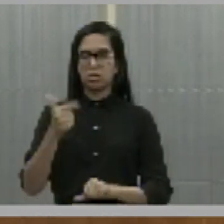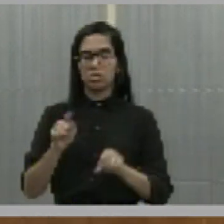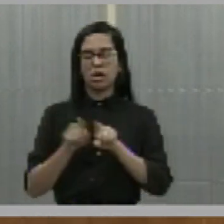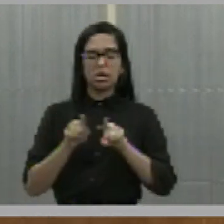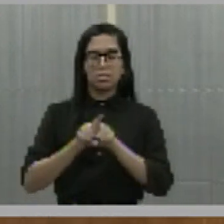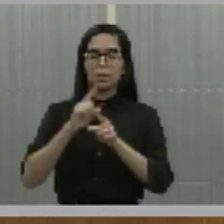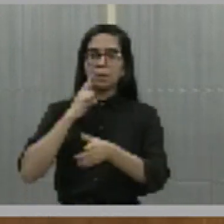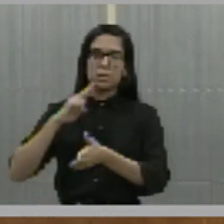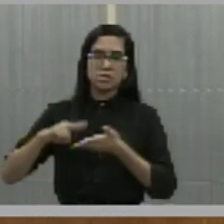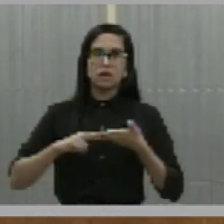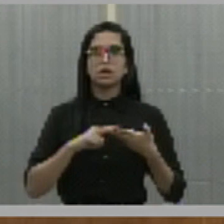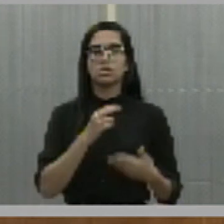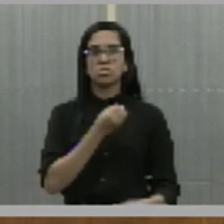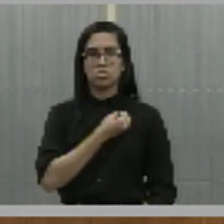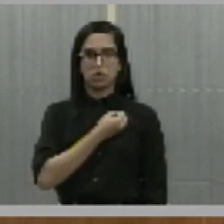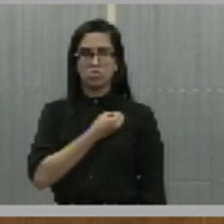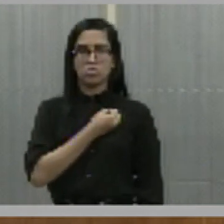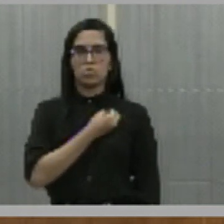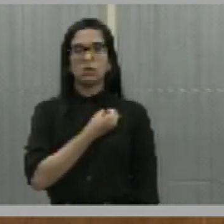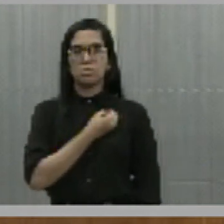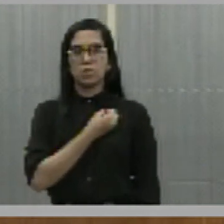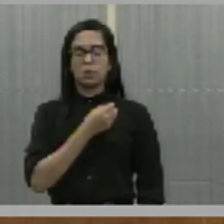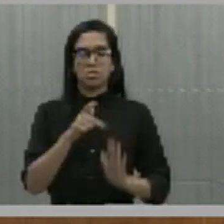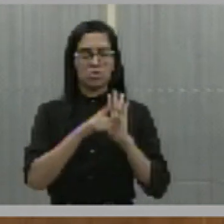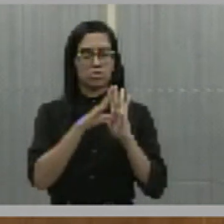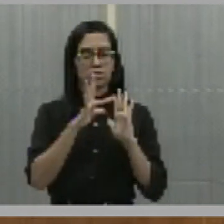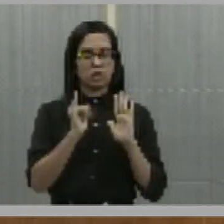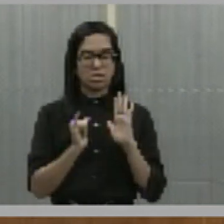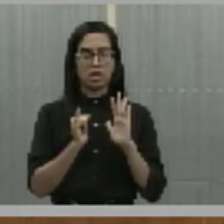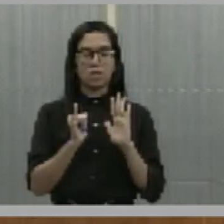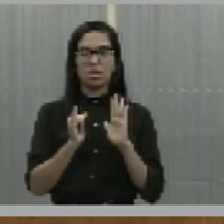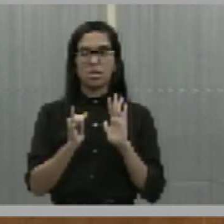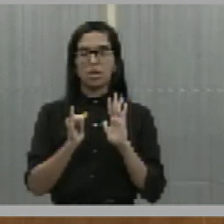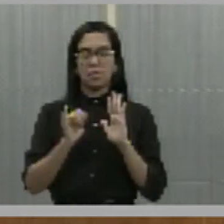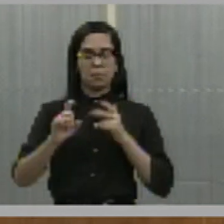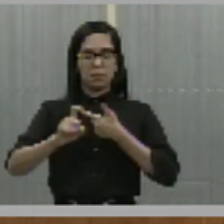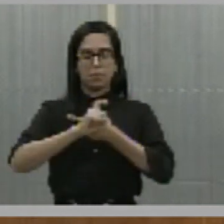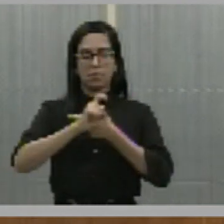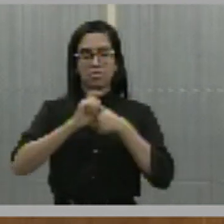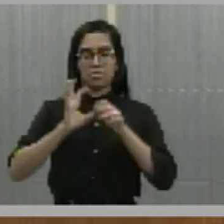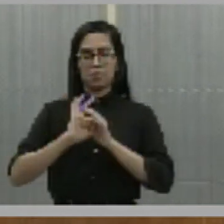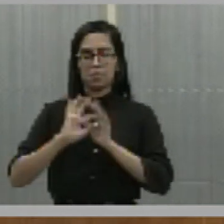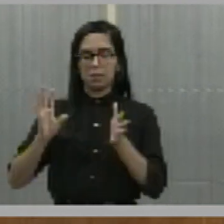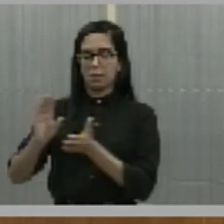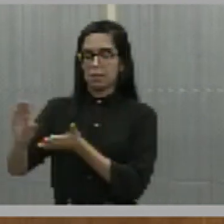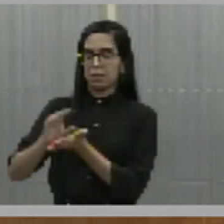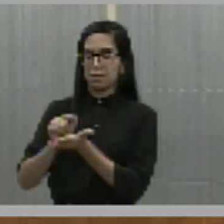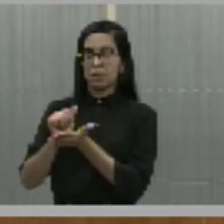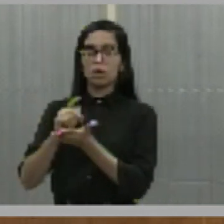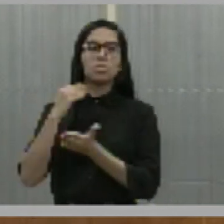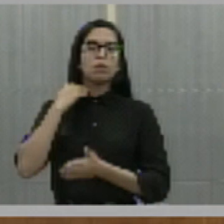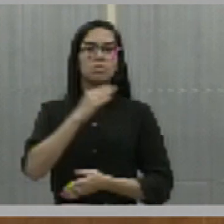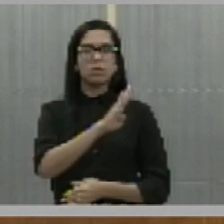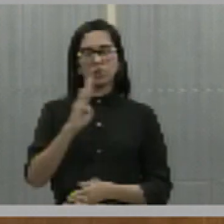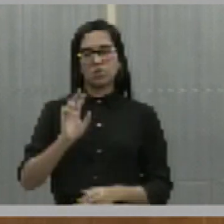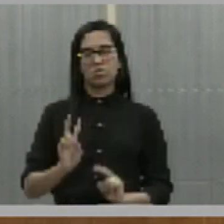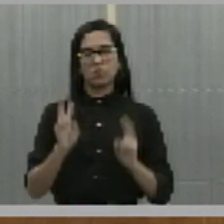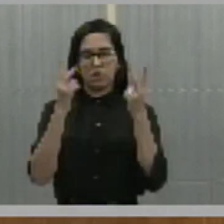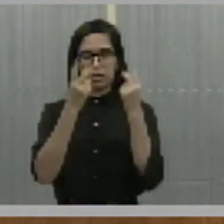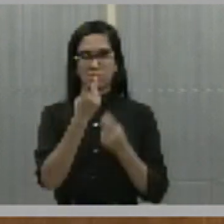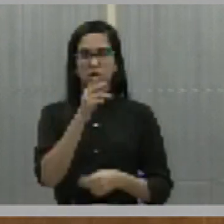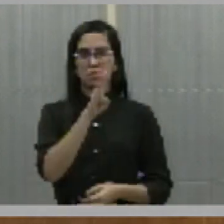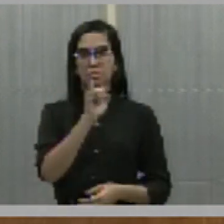mensagem do Poder Executivo, a qual encaminha o projeto de lei, que autoriza o Poder Executivo a contratar a operação de crédito junto ao Banco do Brasil no valor de R$ 2 bilhões.